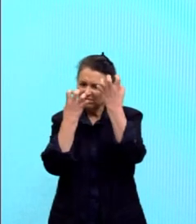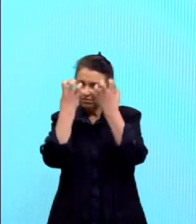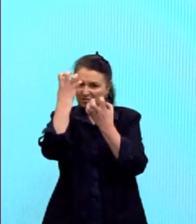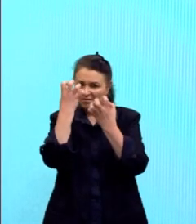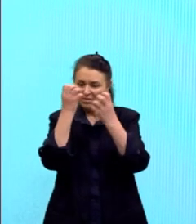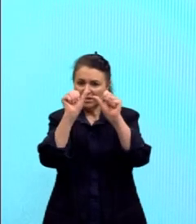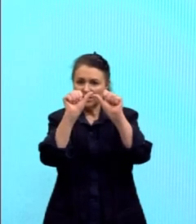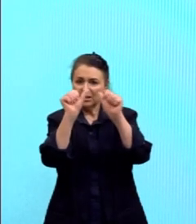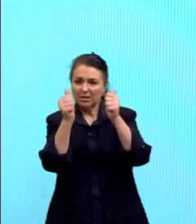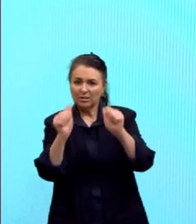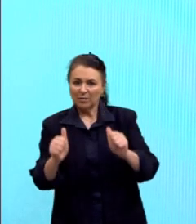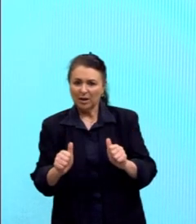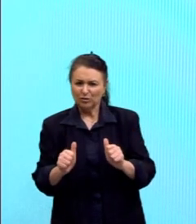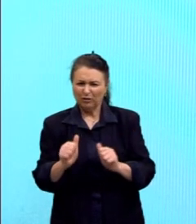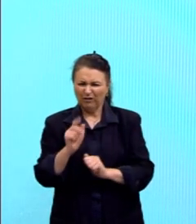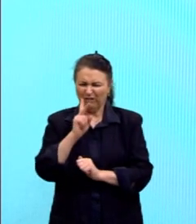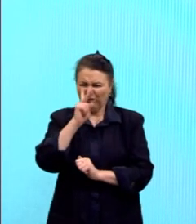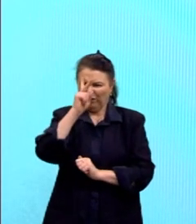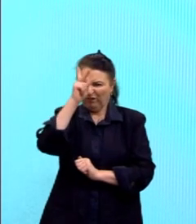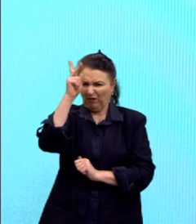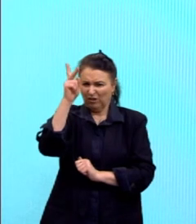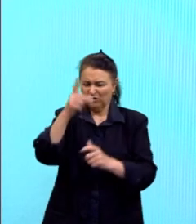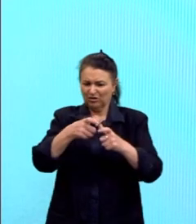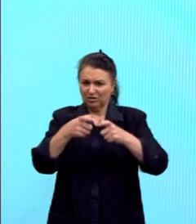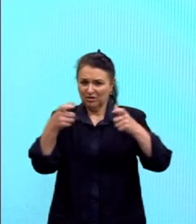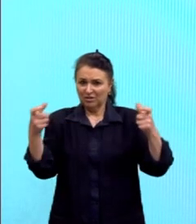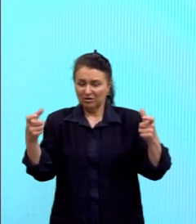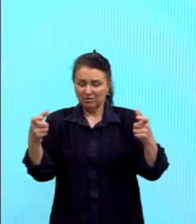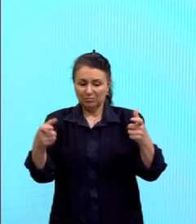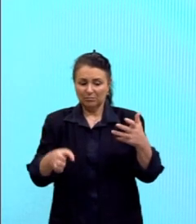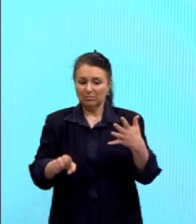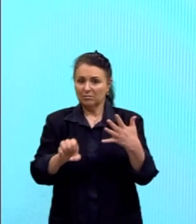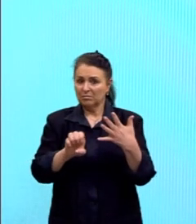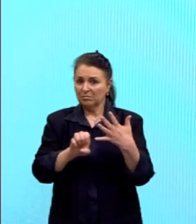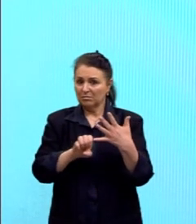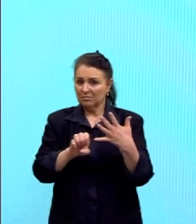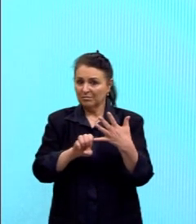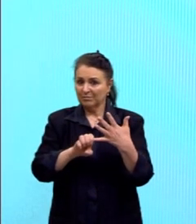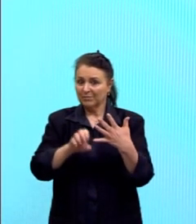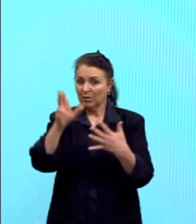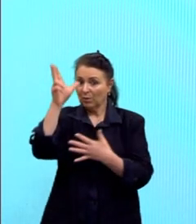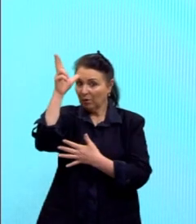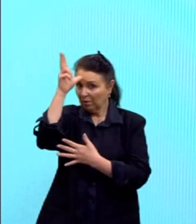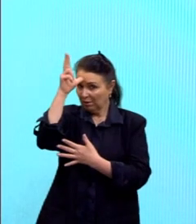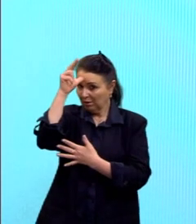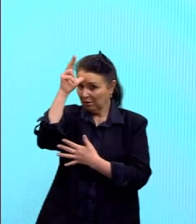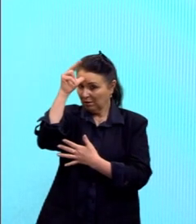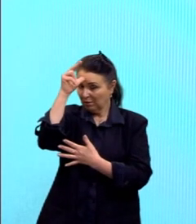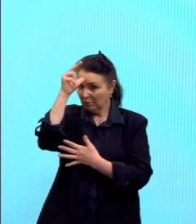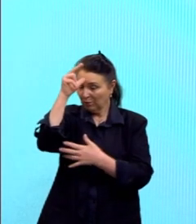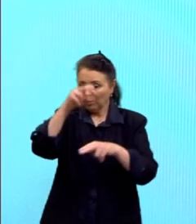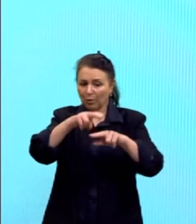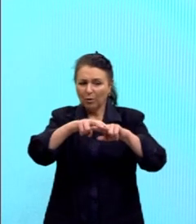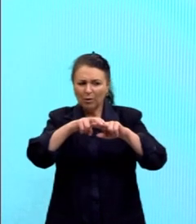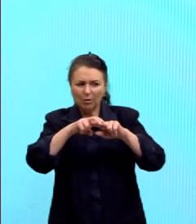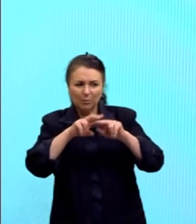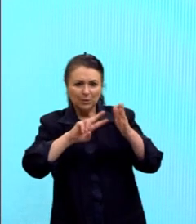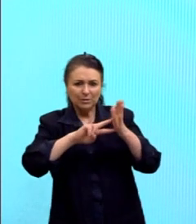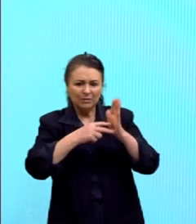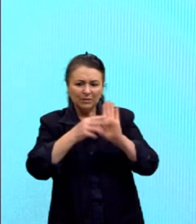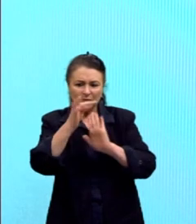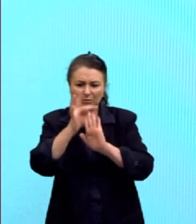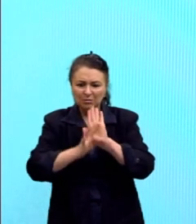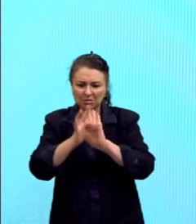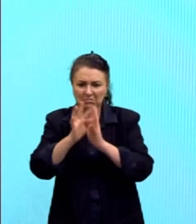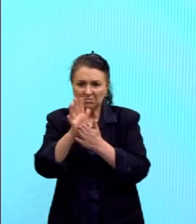imagem através do exagero. Ou é alternativa E, dadaísmo, pois o significado do texto